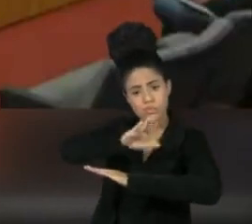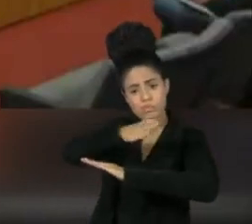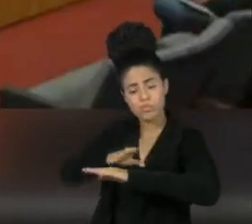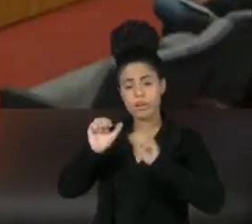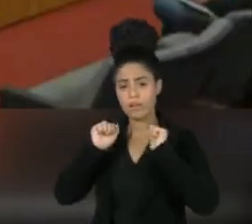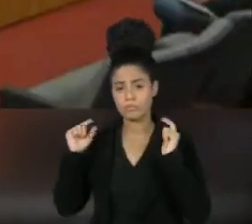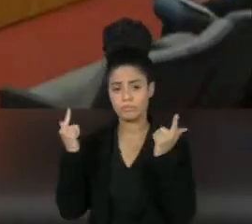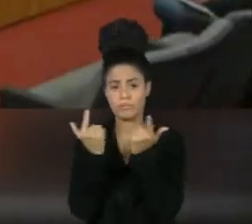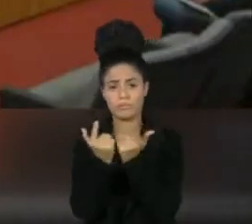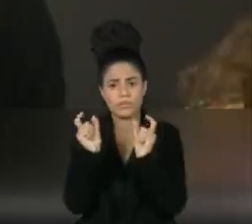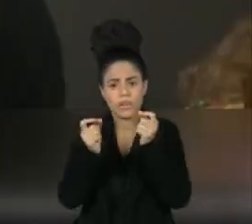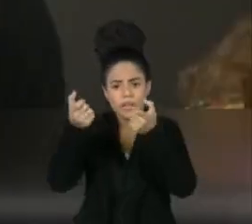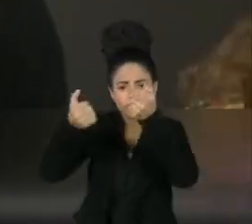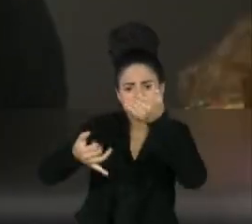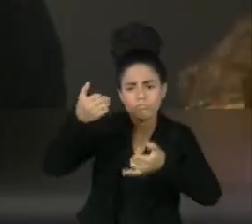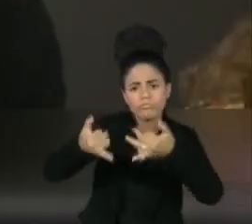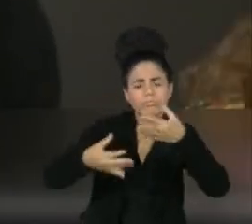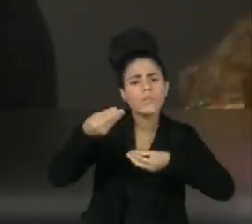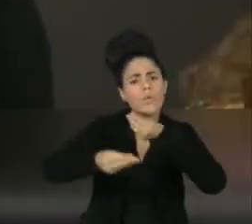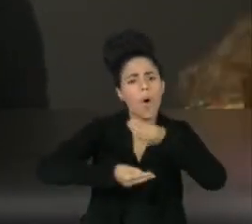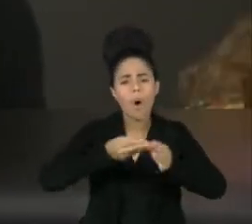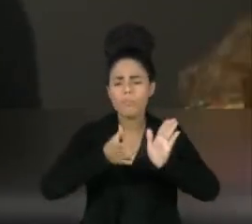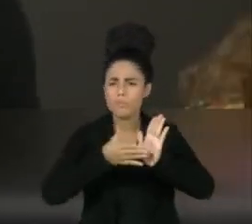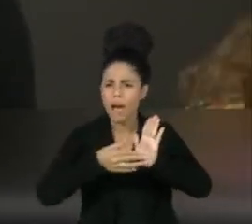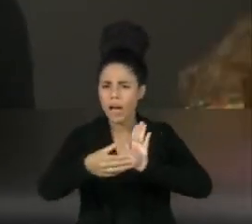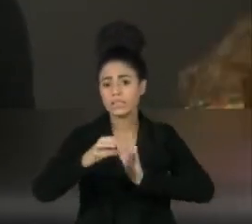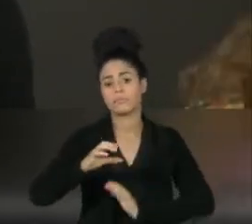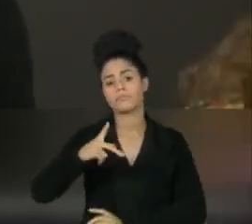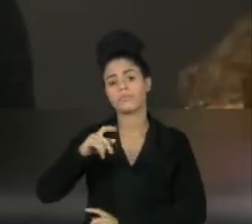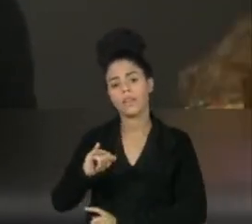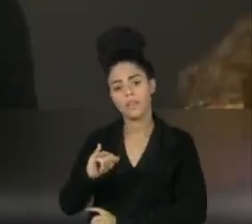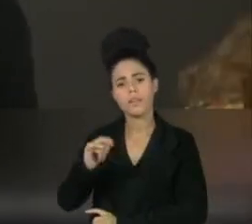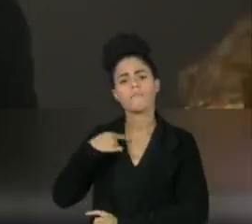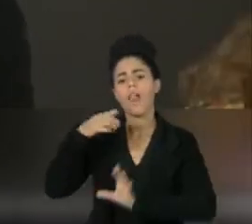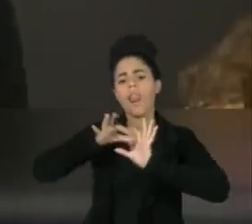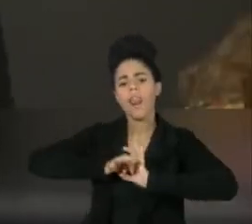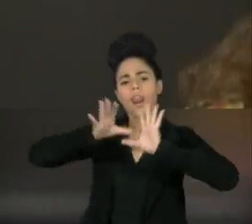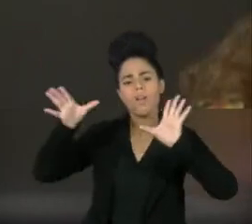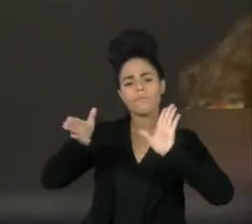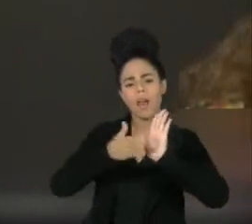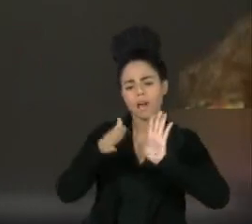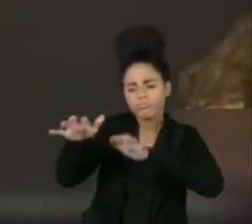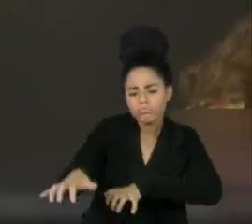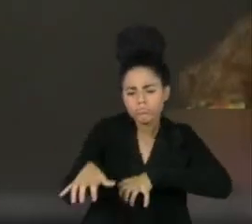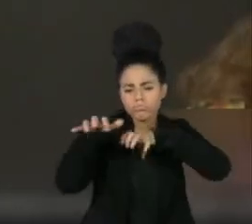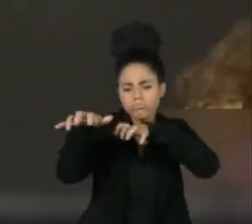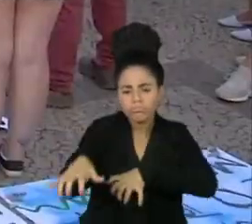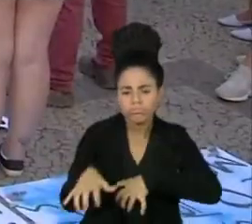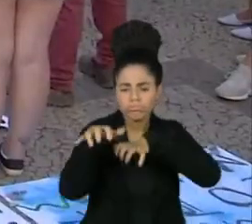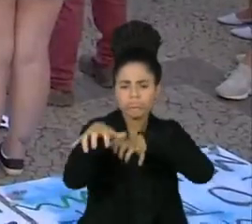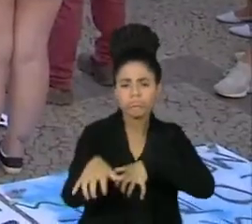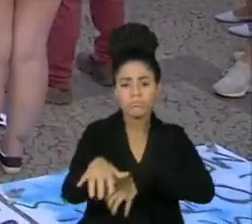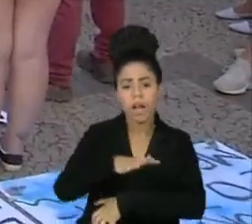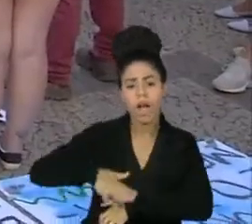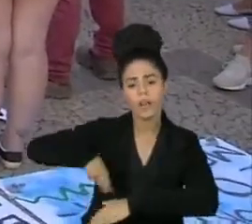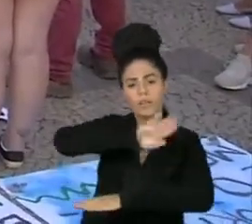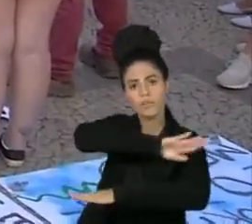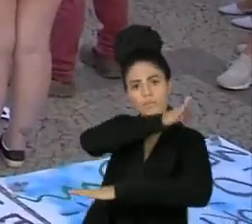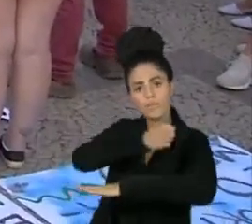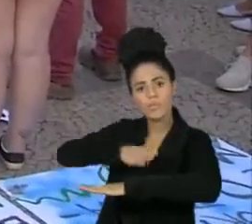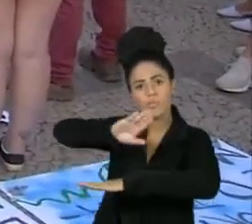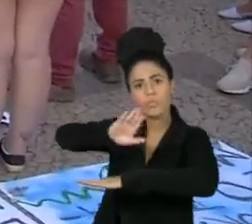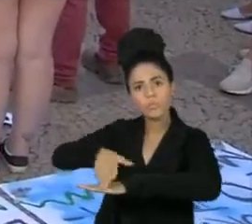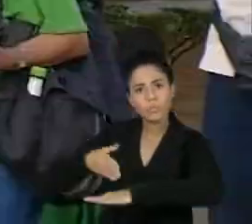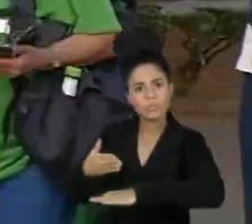Legislativa já discute a criação de uma CPI sobre a liberação da mineração na Serra do Curral. A aprovação